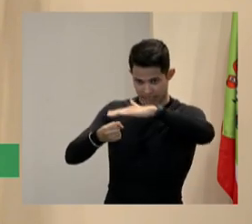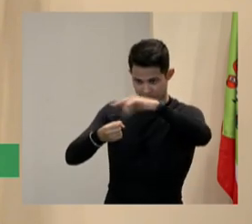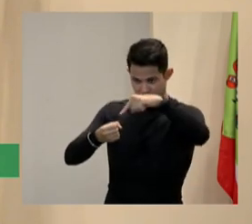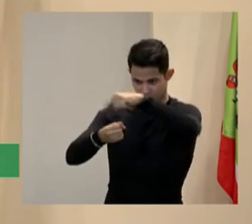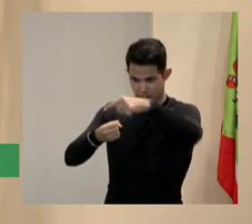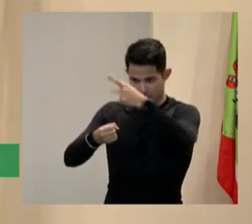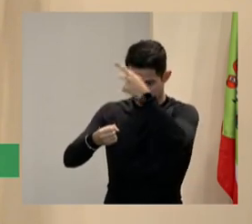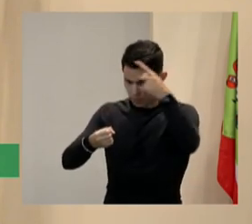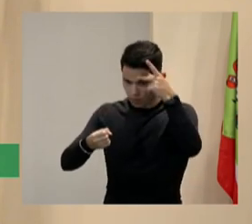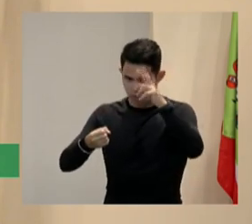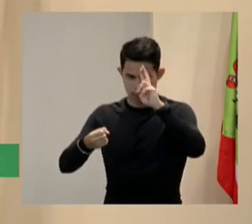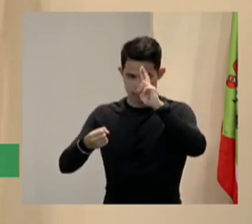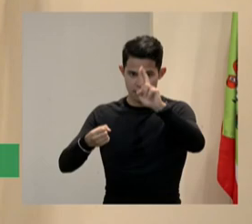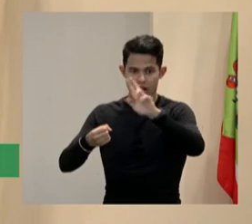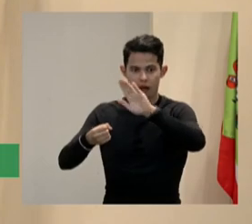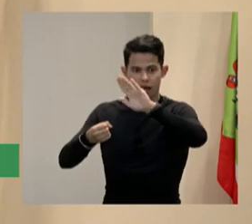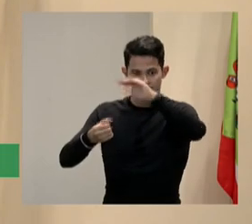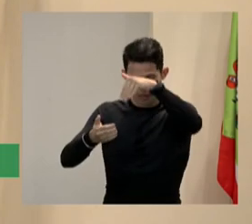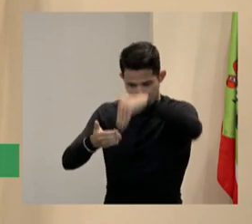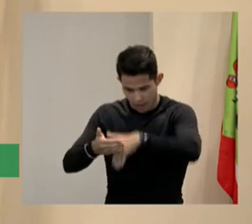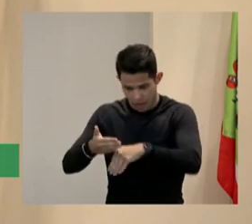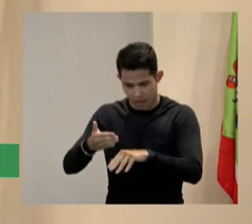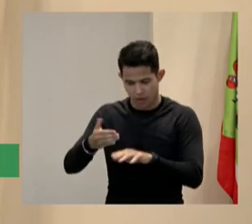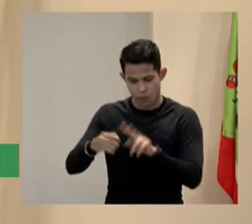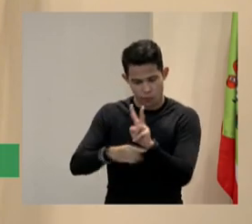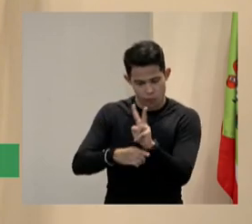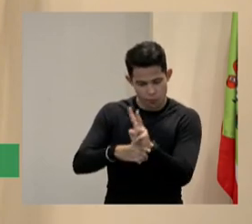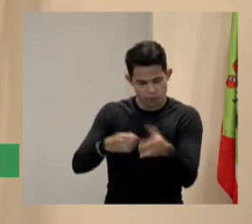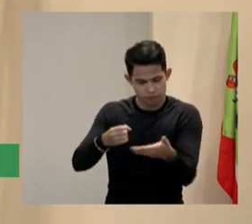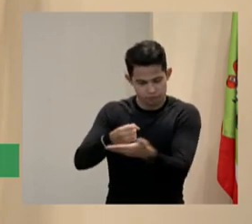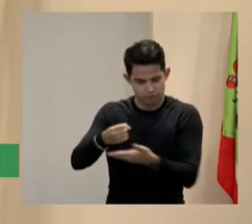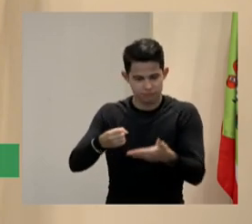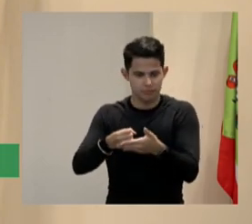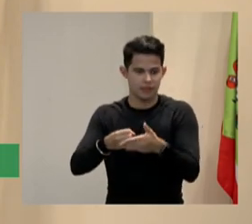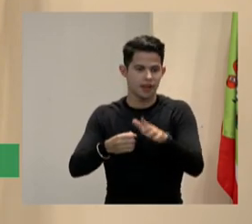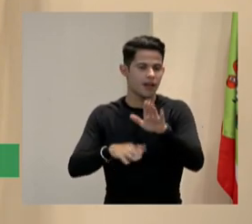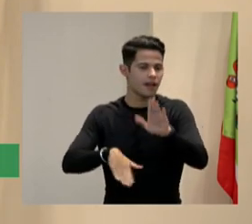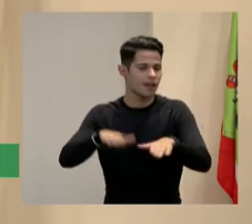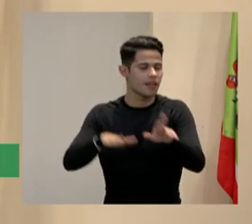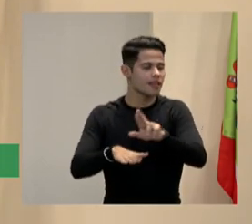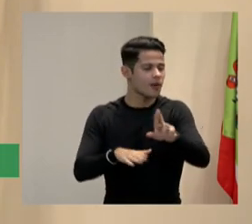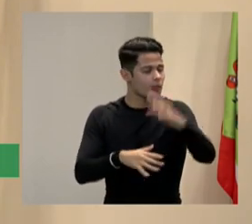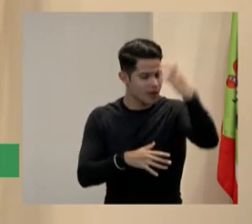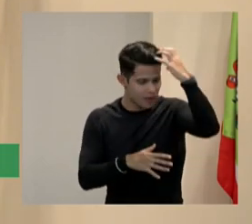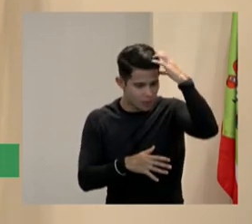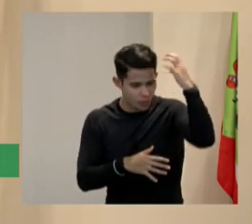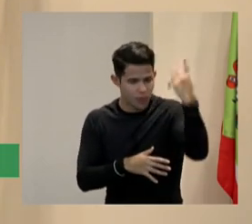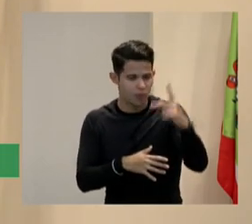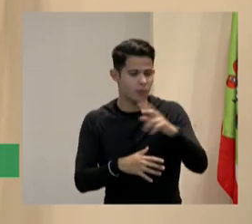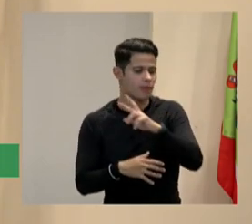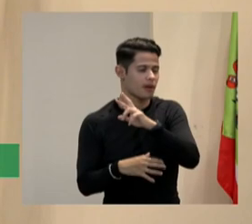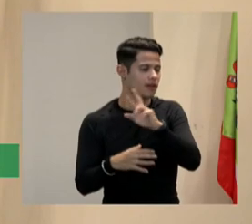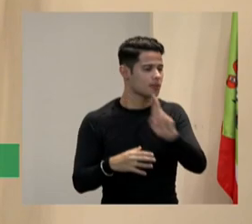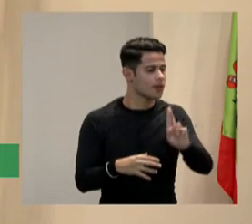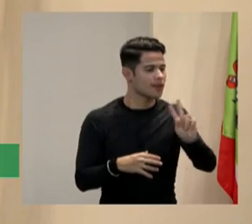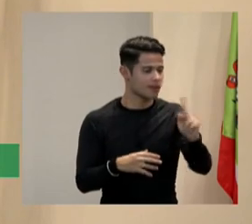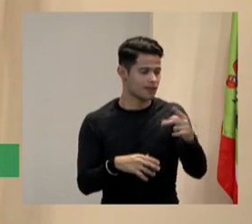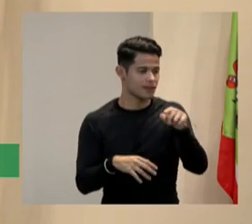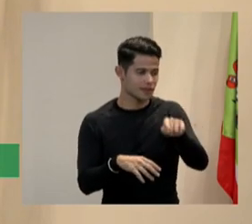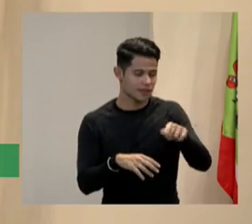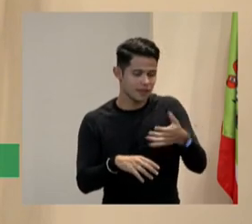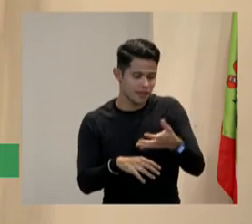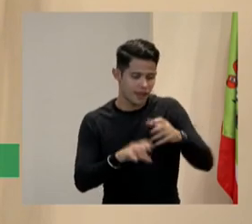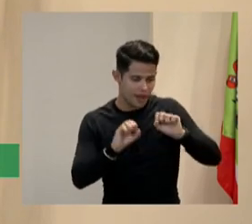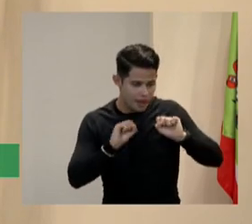mas a gente tem vários e não é o RH às vezes às vezes o RH ele está querendo também mas